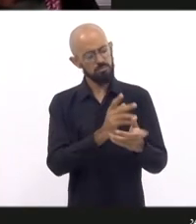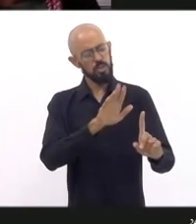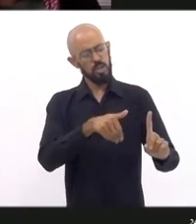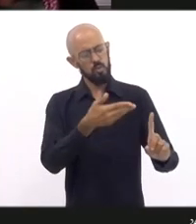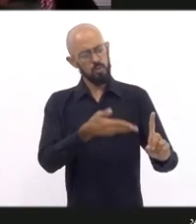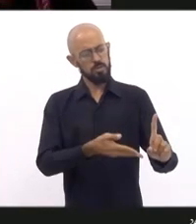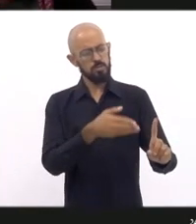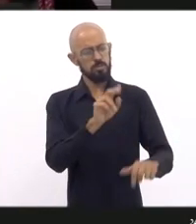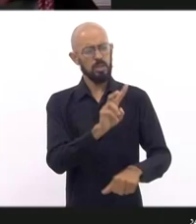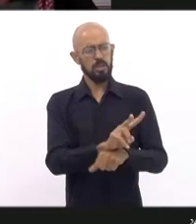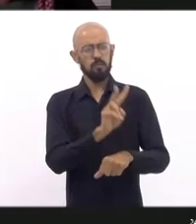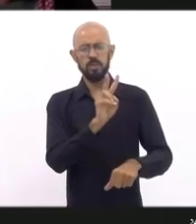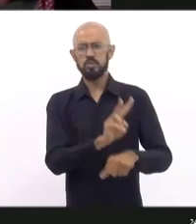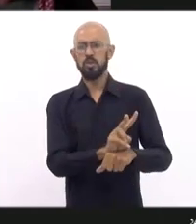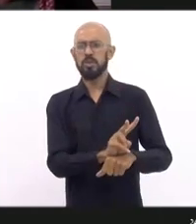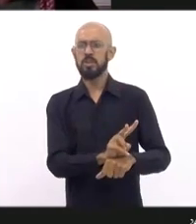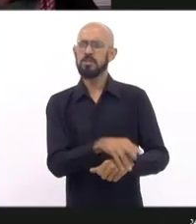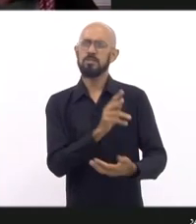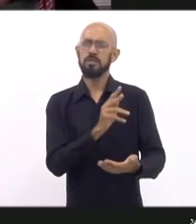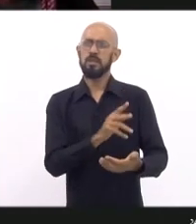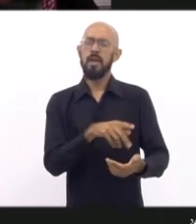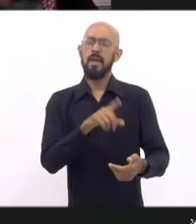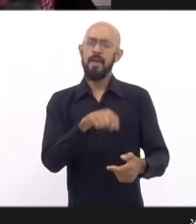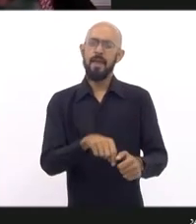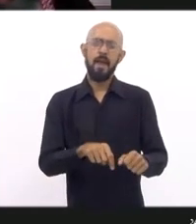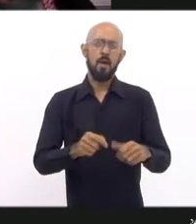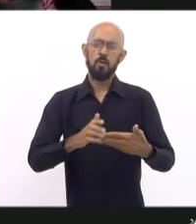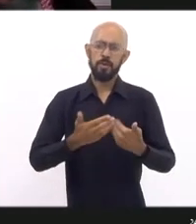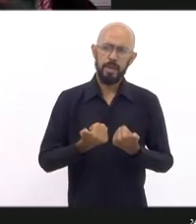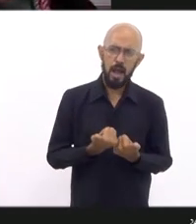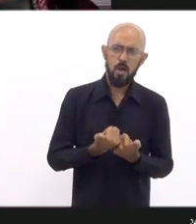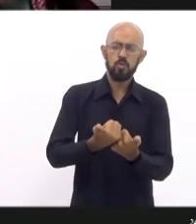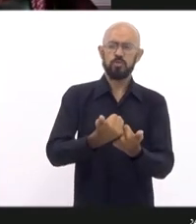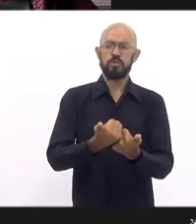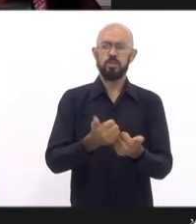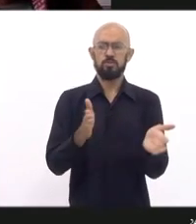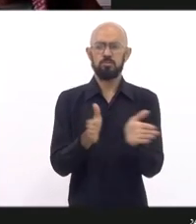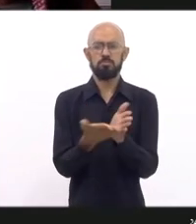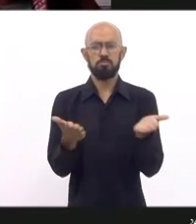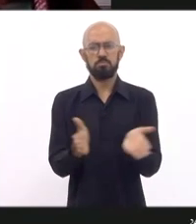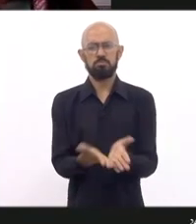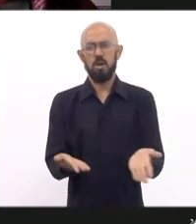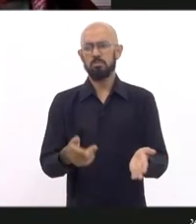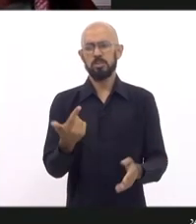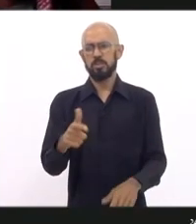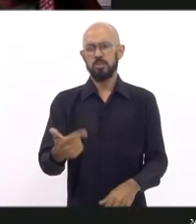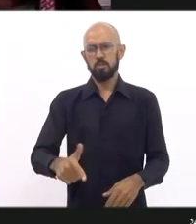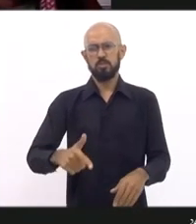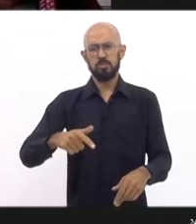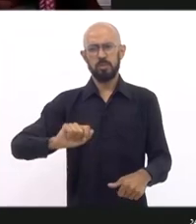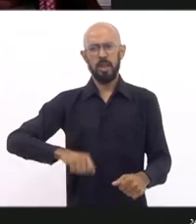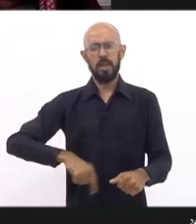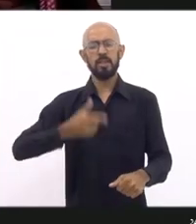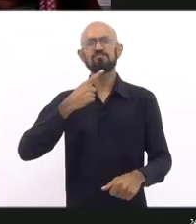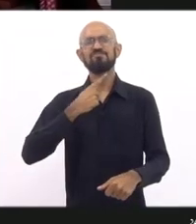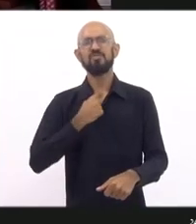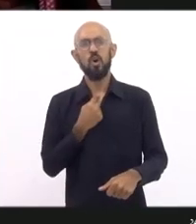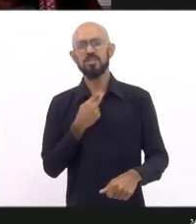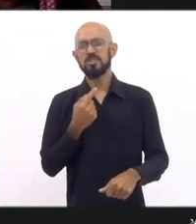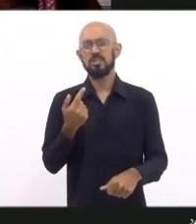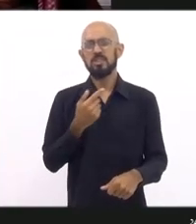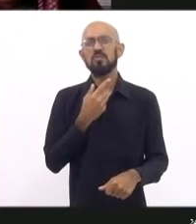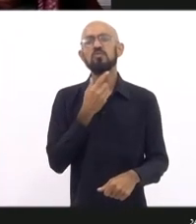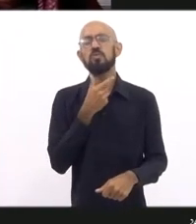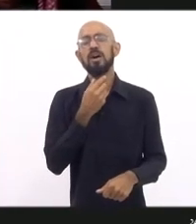Defensoria é quem defende exatamente aqueles que não têm dinheiro, não têm voz, são os mais assassinados, os